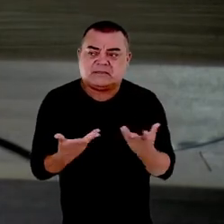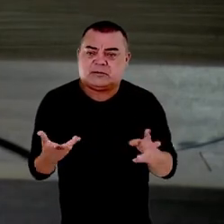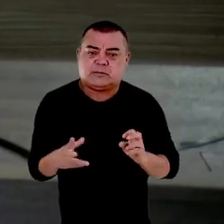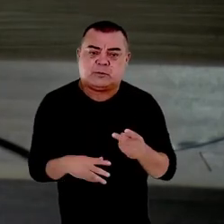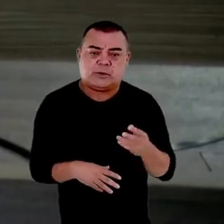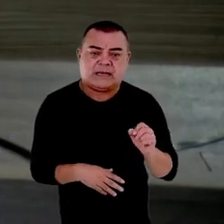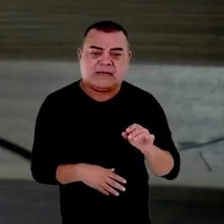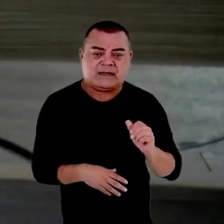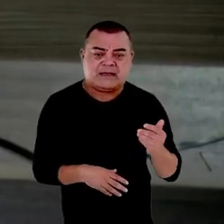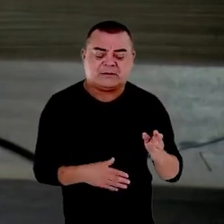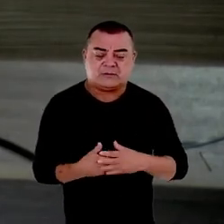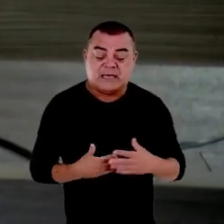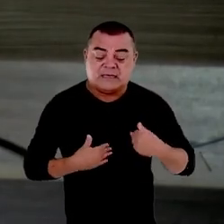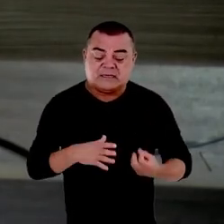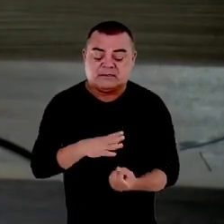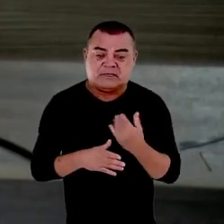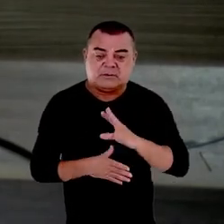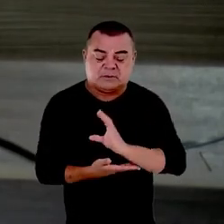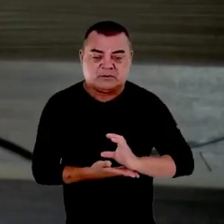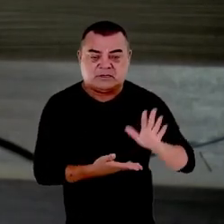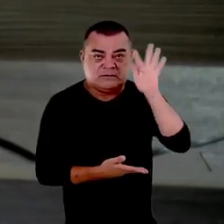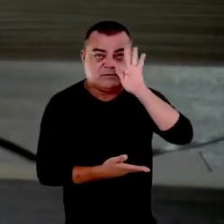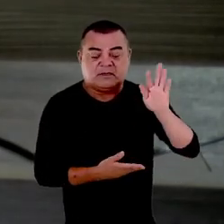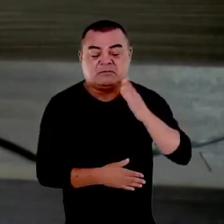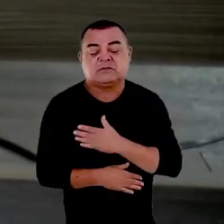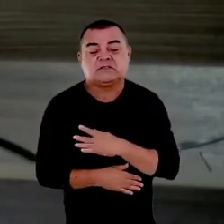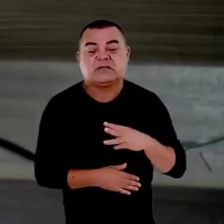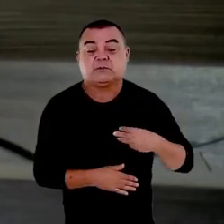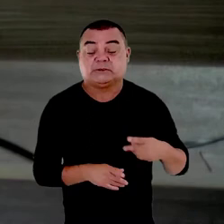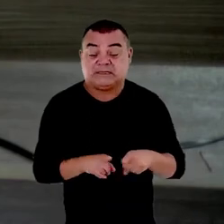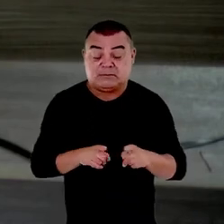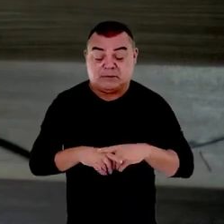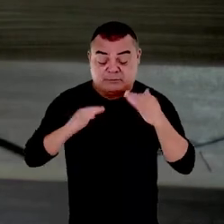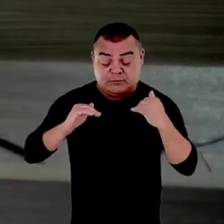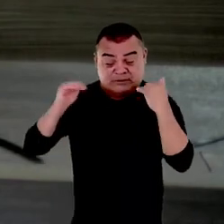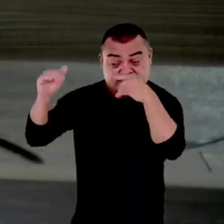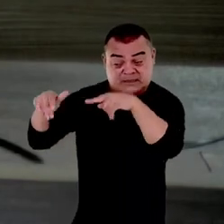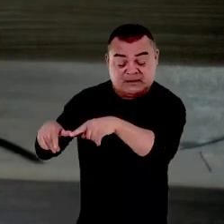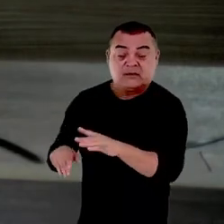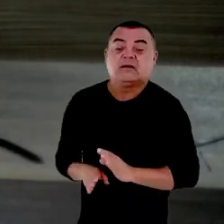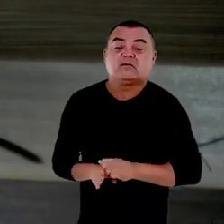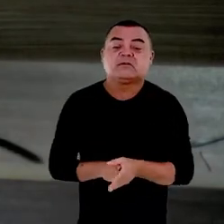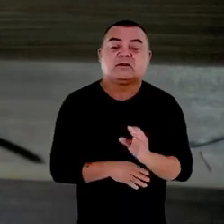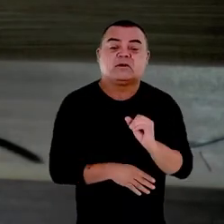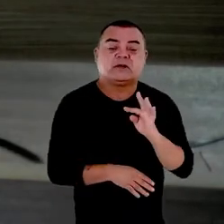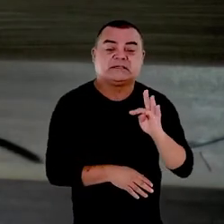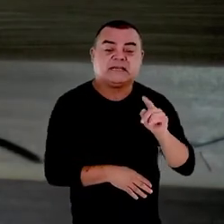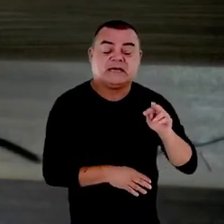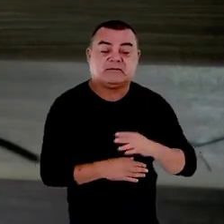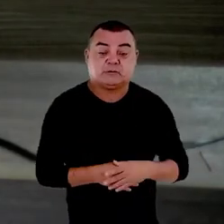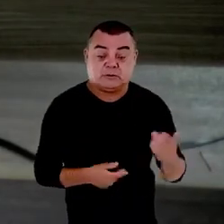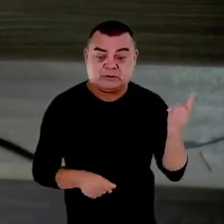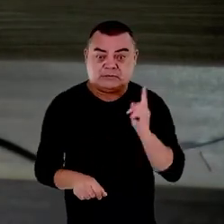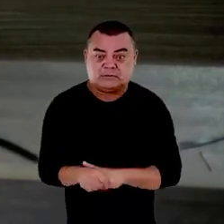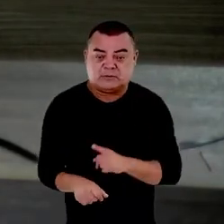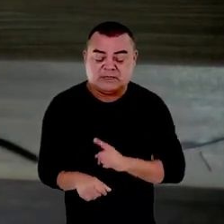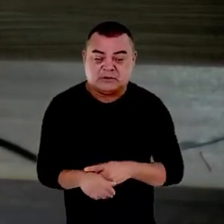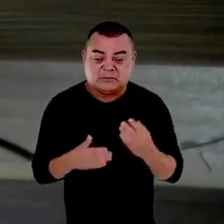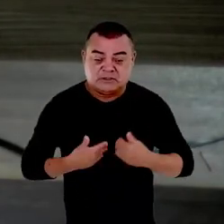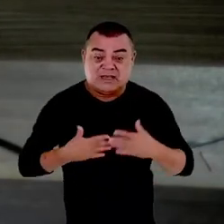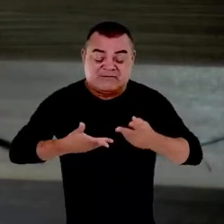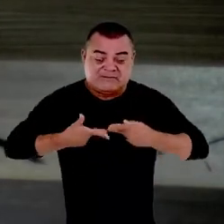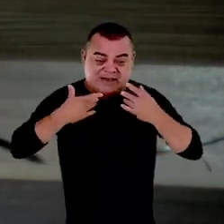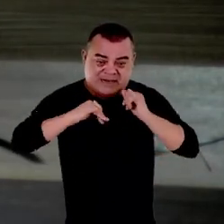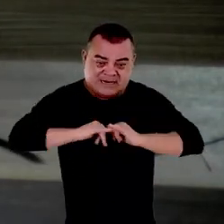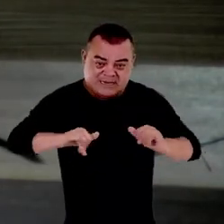lançamento pelo Conselho Nacional do Ministério Público e por vossa excelência Conselheiro Otávio no exato momento como foi dito aqui